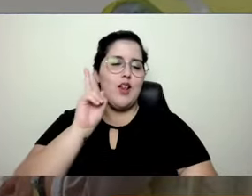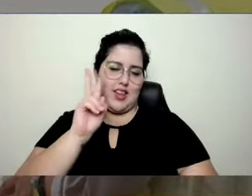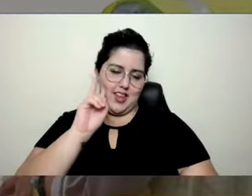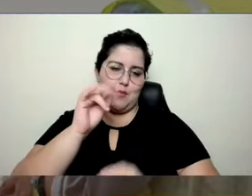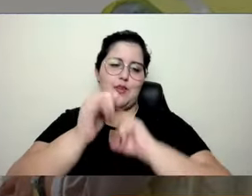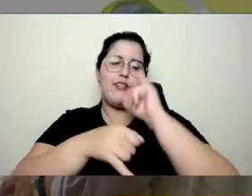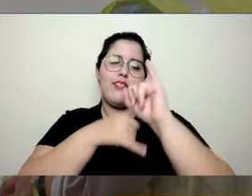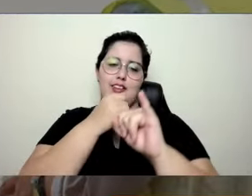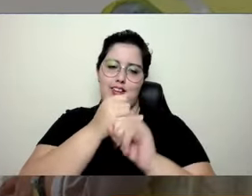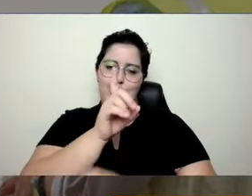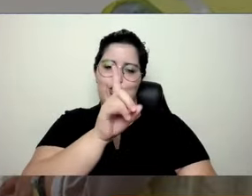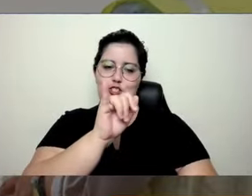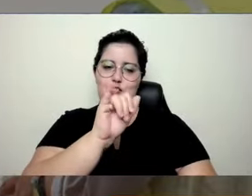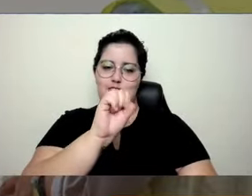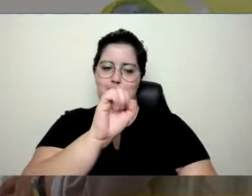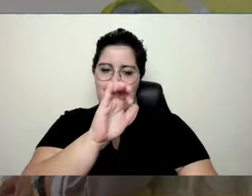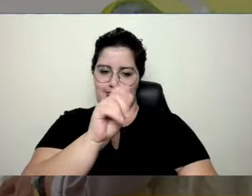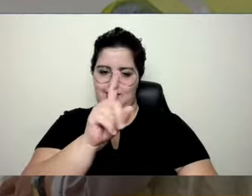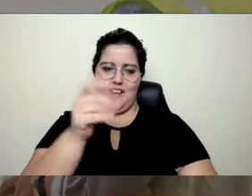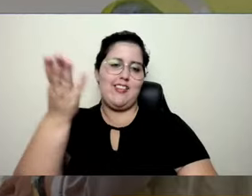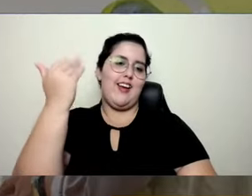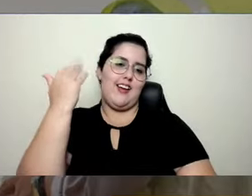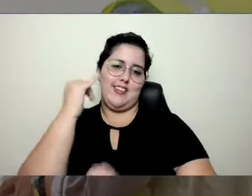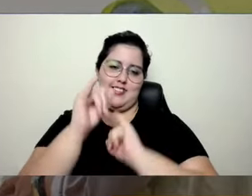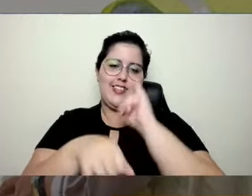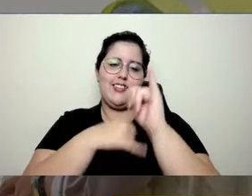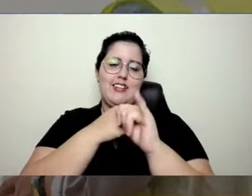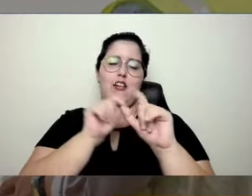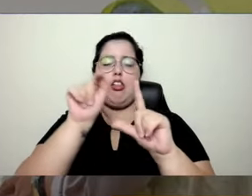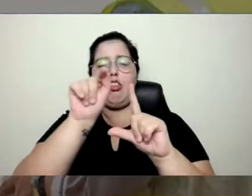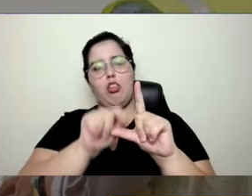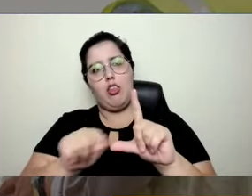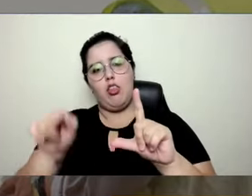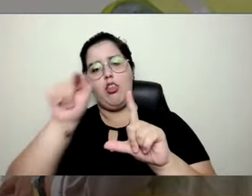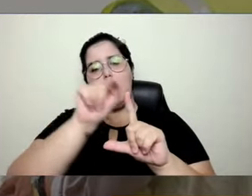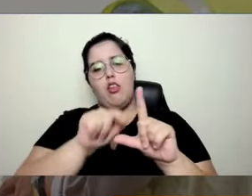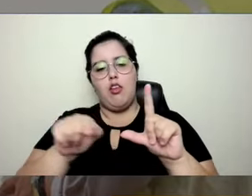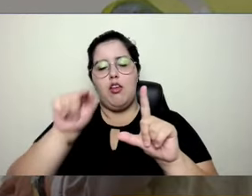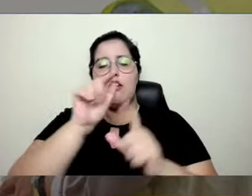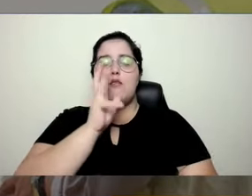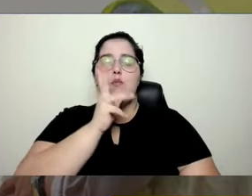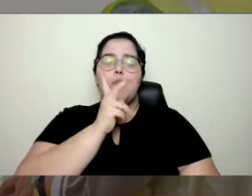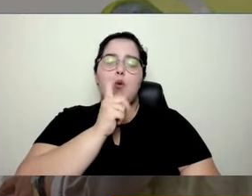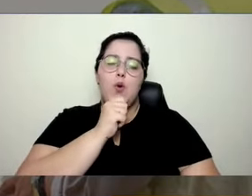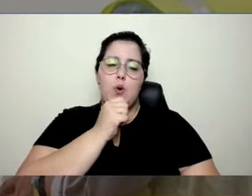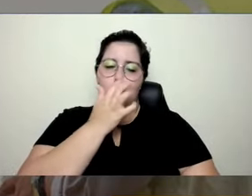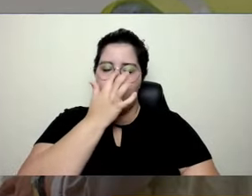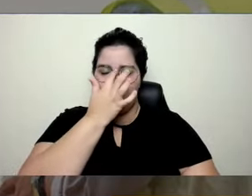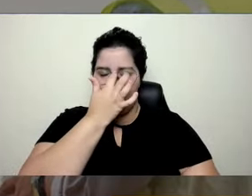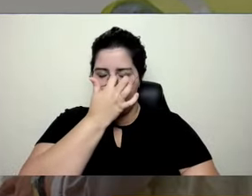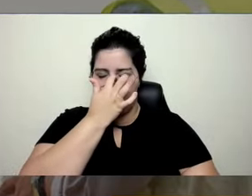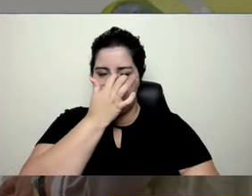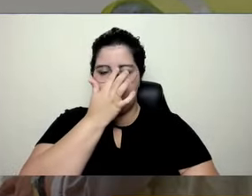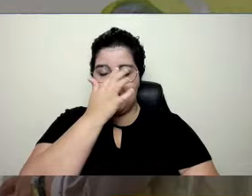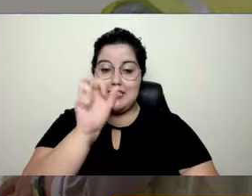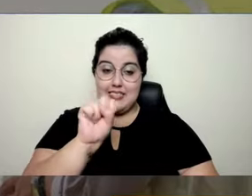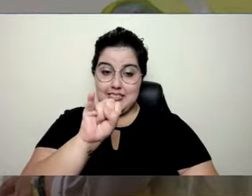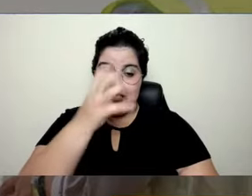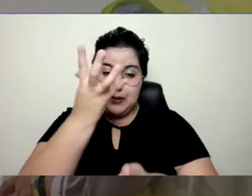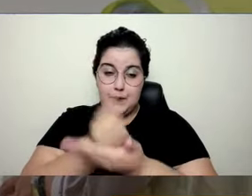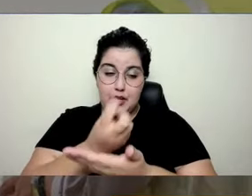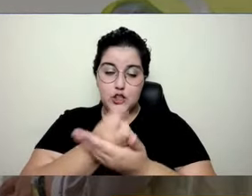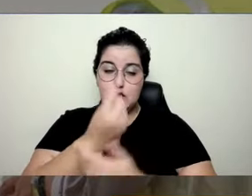indo falando, um monte de gente, gente, internet discada, a gente queria uma música, e era um dia